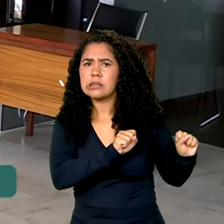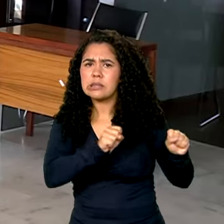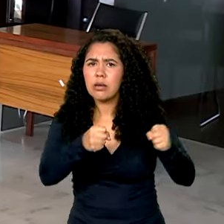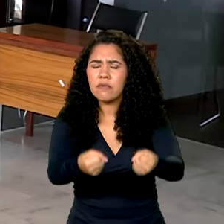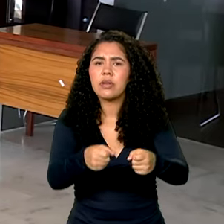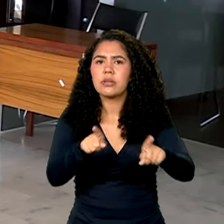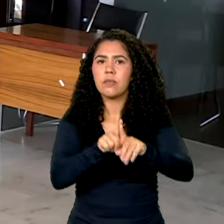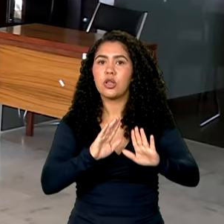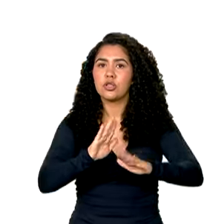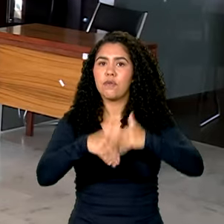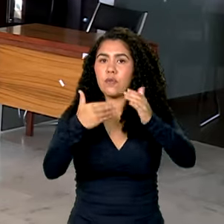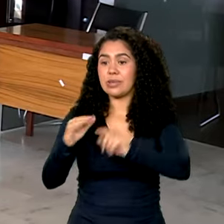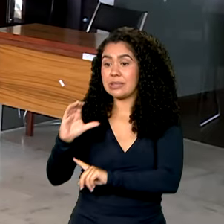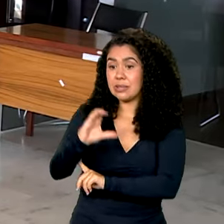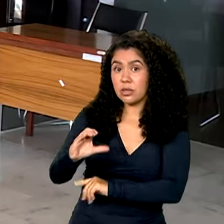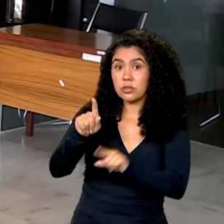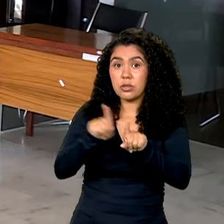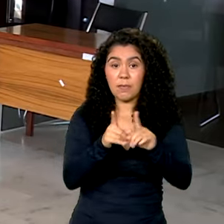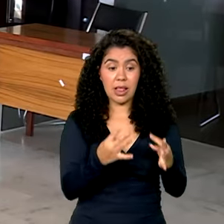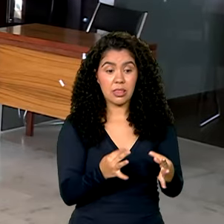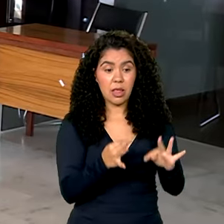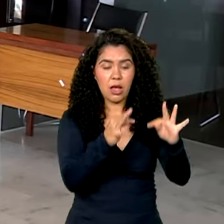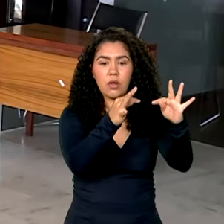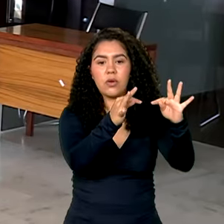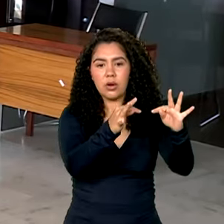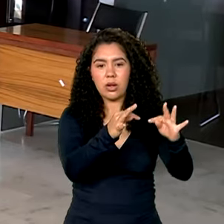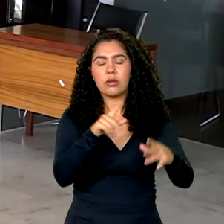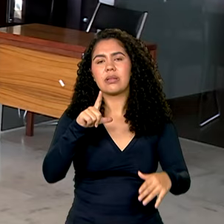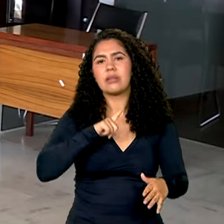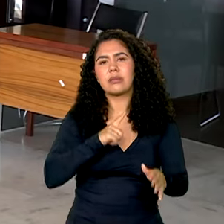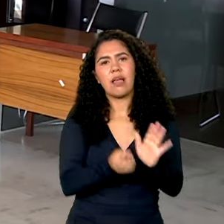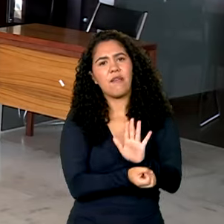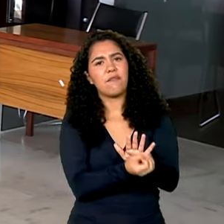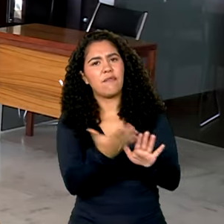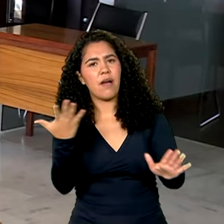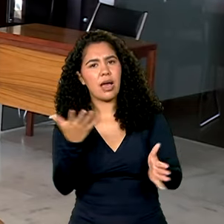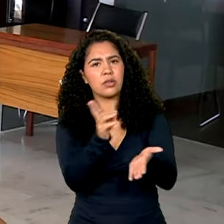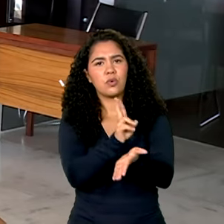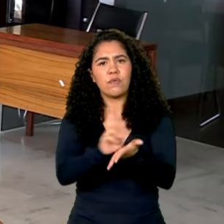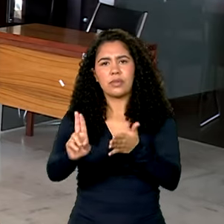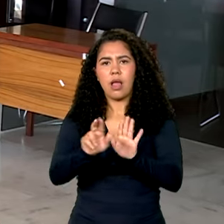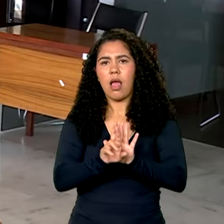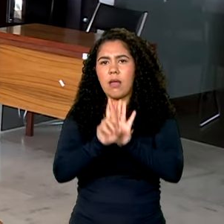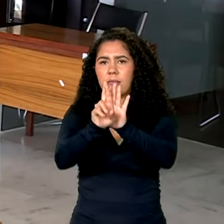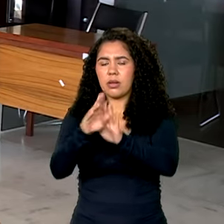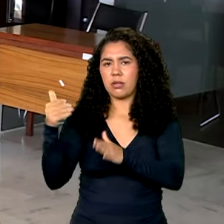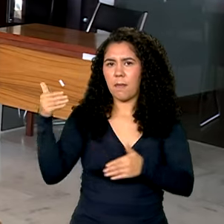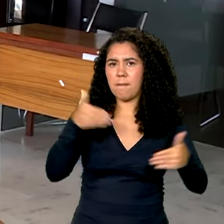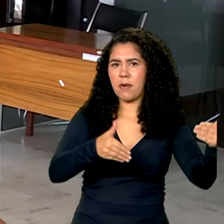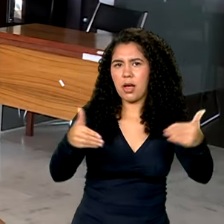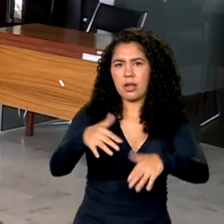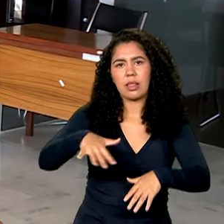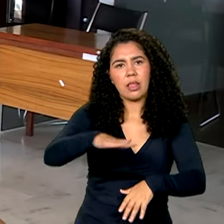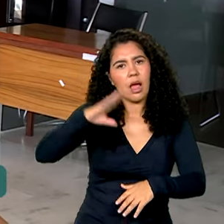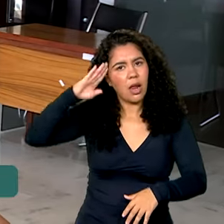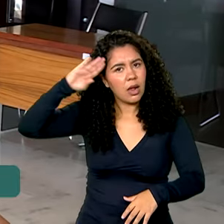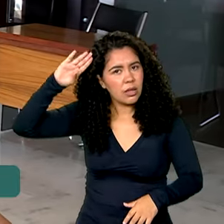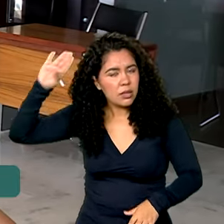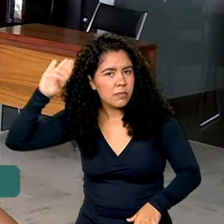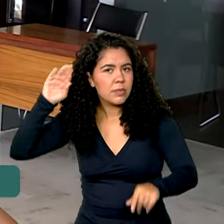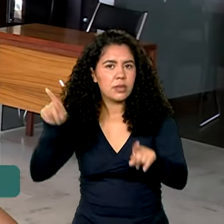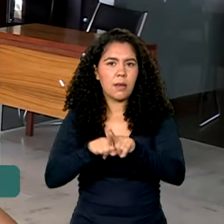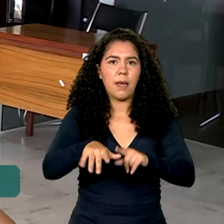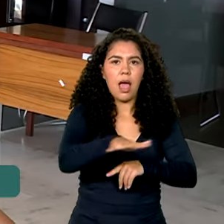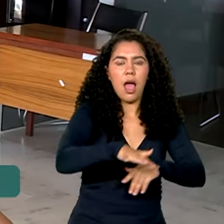desenvolvimento científico e tecnológico. Participam diversas universidades do setor da academia, do setor da empresa,